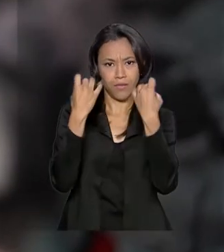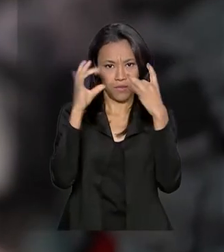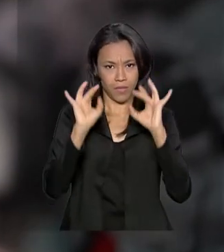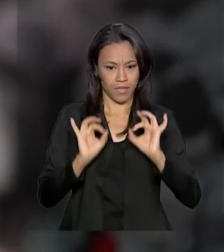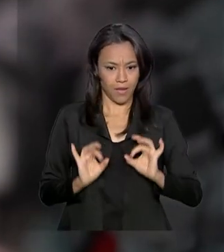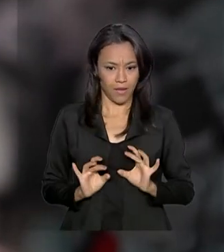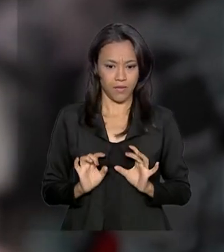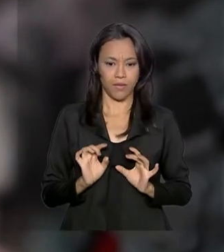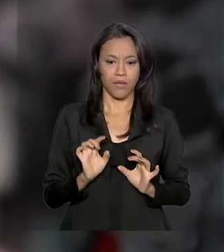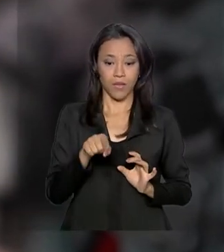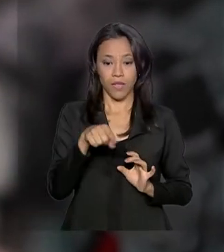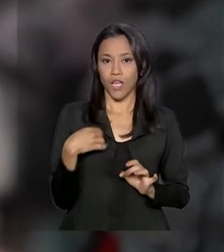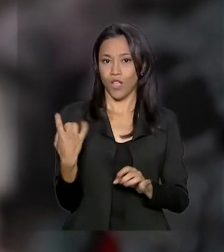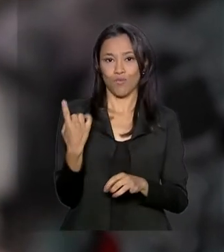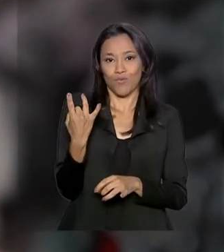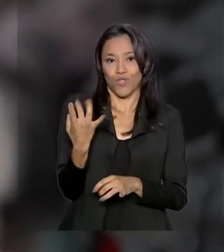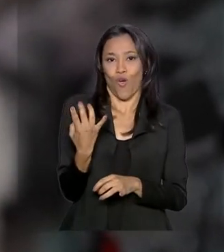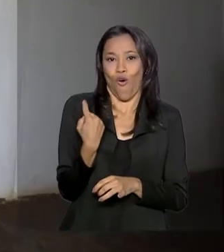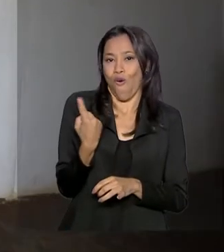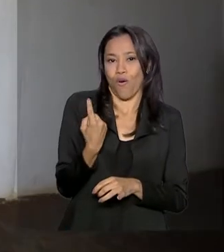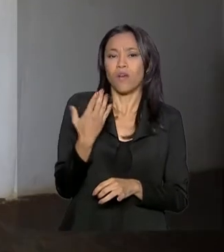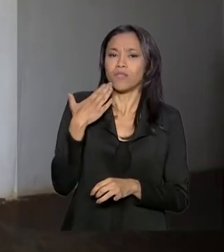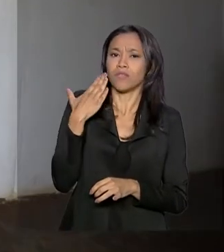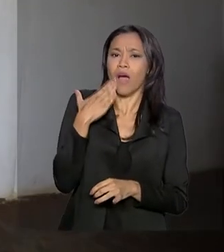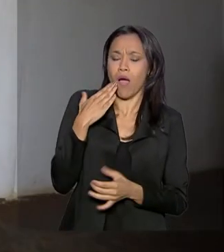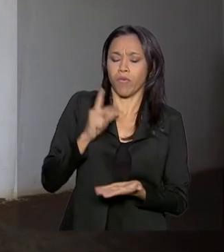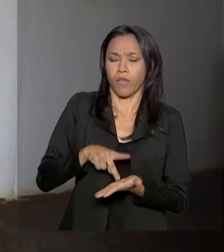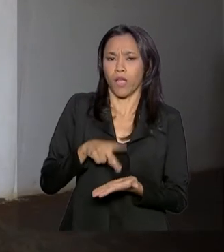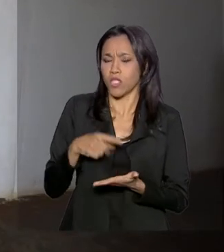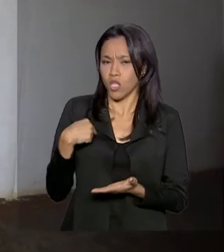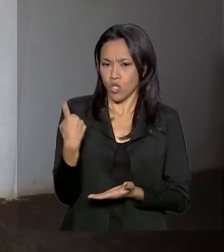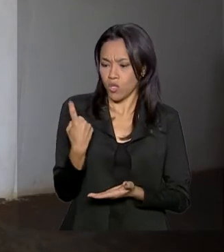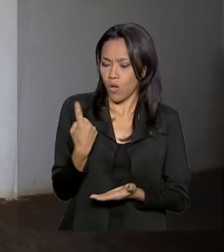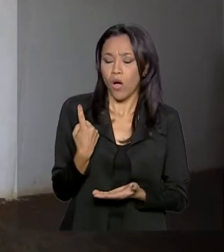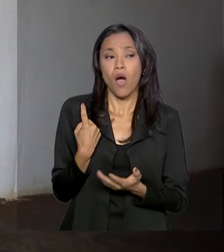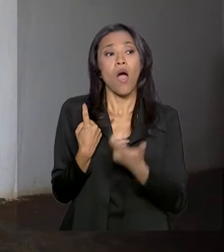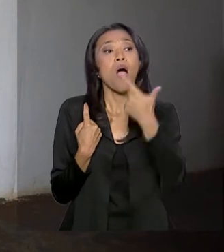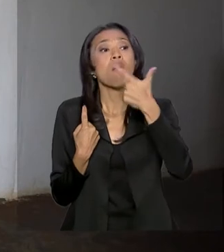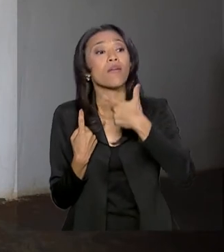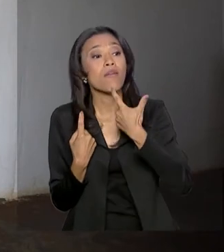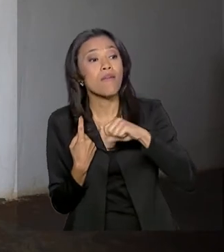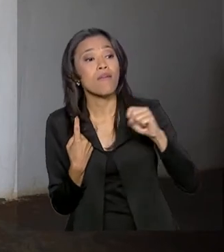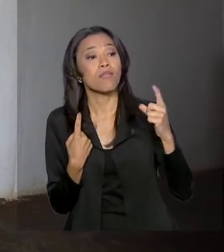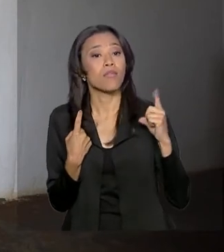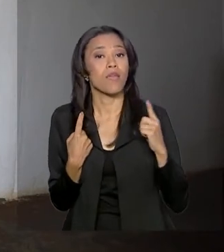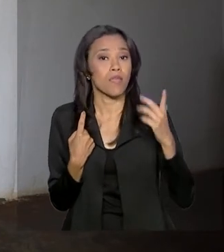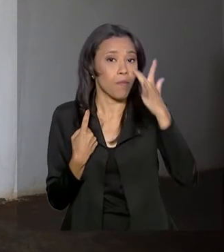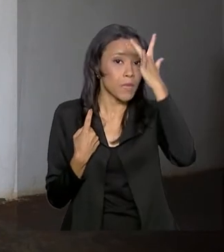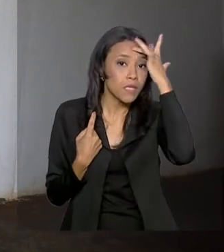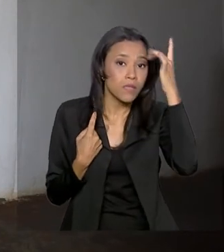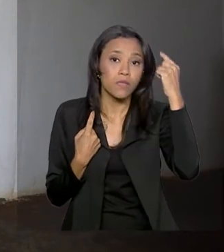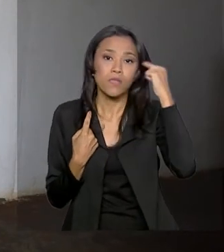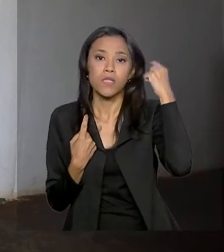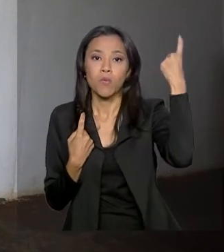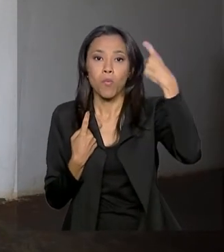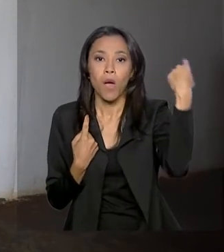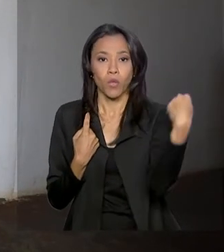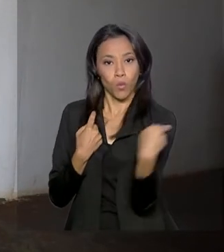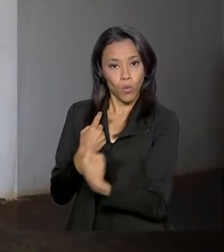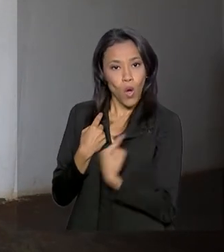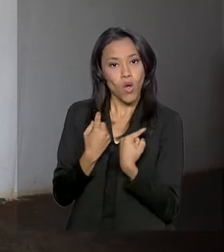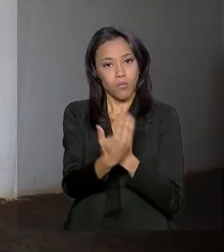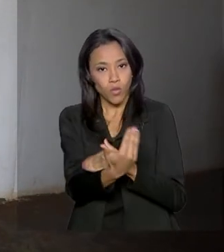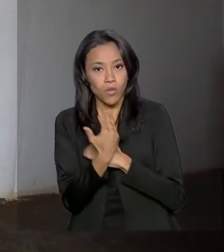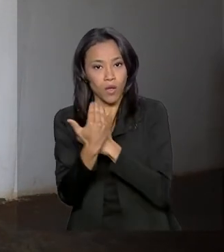Você sabe que você não tá sozinho. Essa é a verdade, né? Também alguém, em algum lugar, tá ali pensando na gente, estão trabalhando, estão unindo